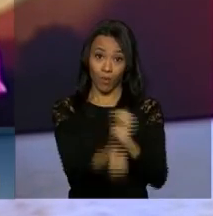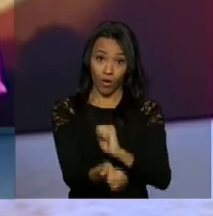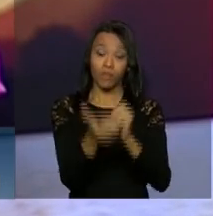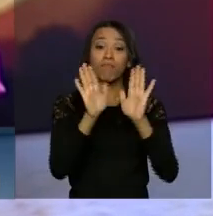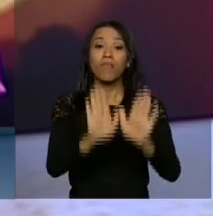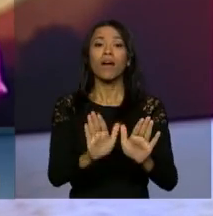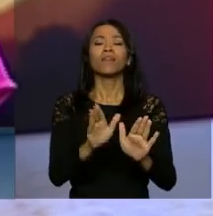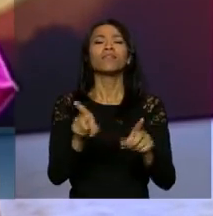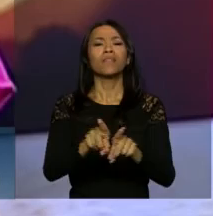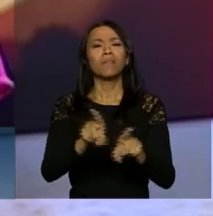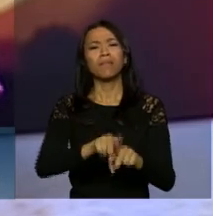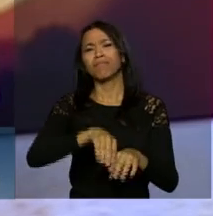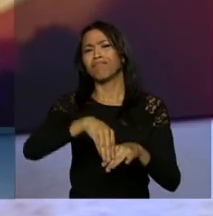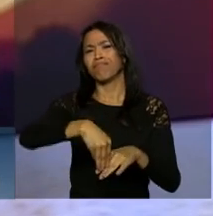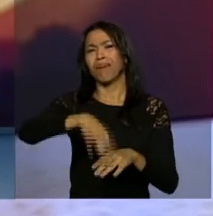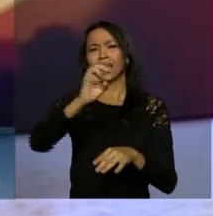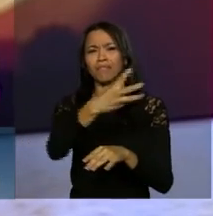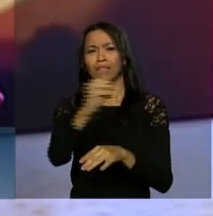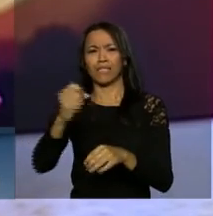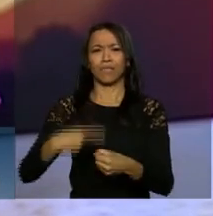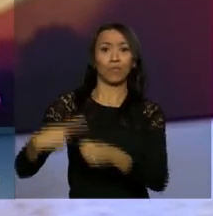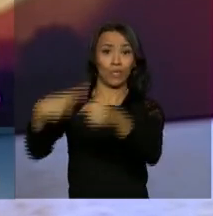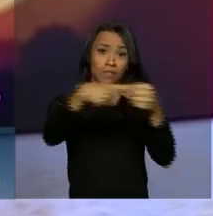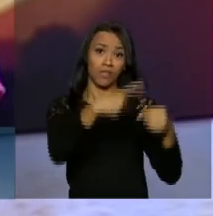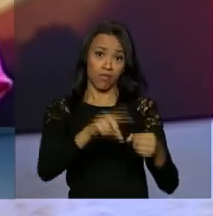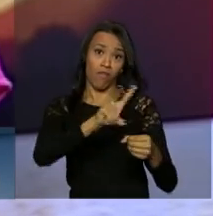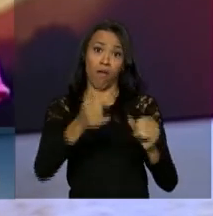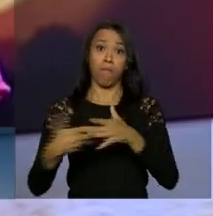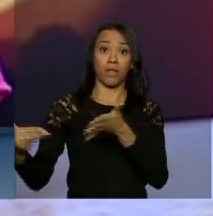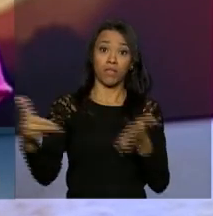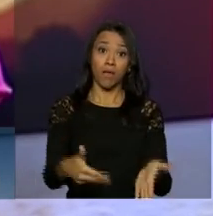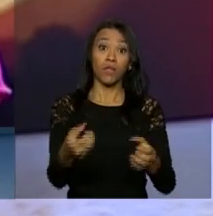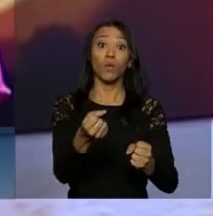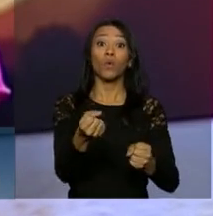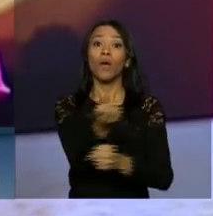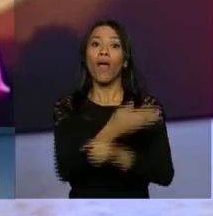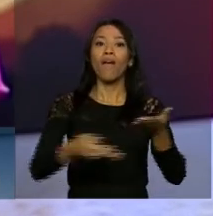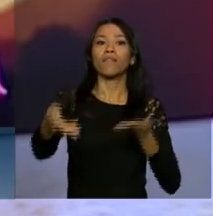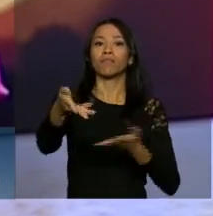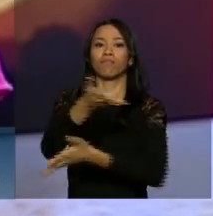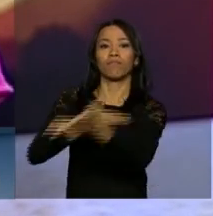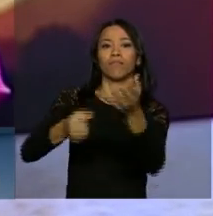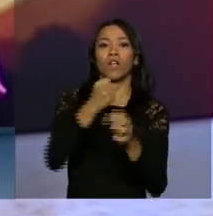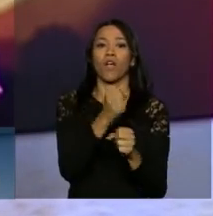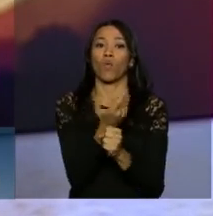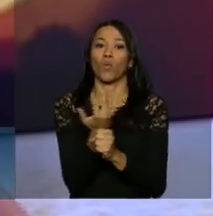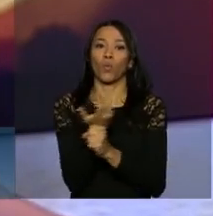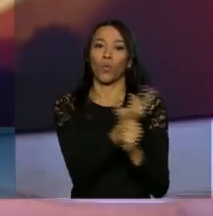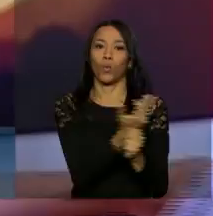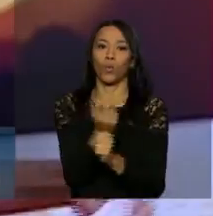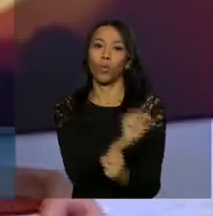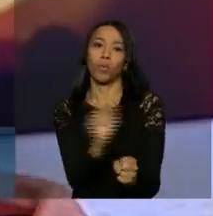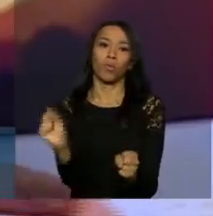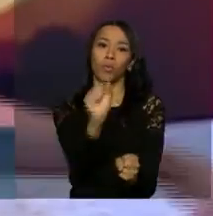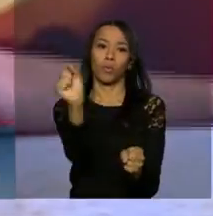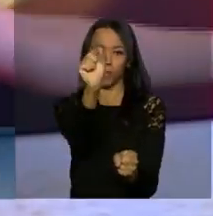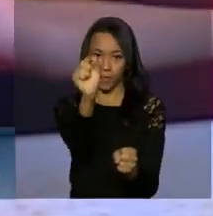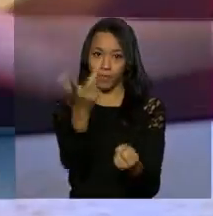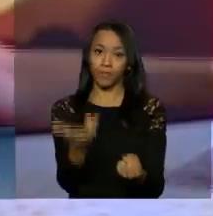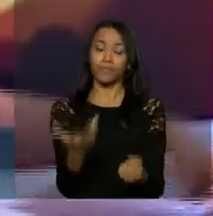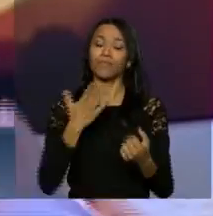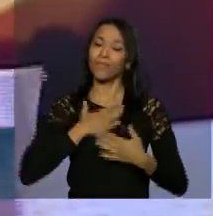para essas cerca de 300 cidades que vão participar do revezamento da tocha olímpica. Bom, eu estou aqui